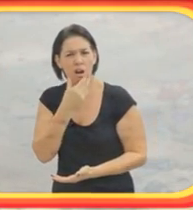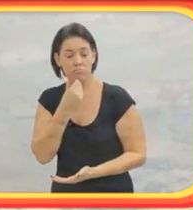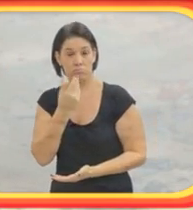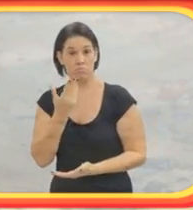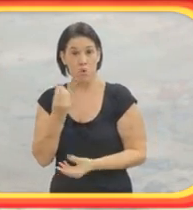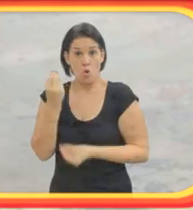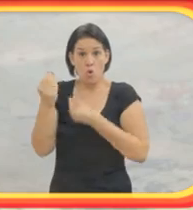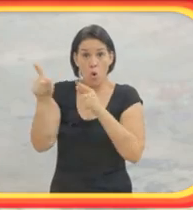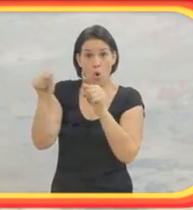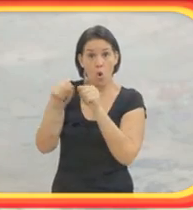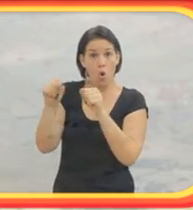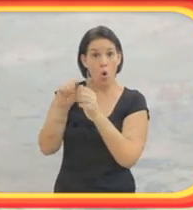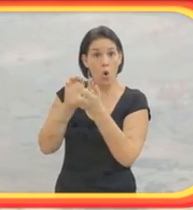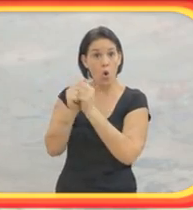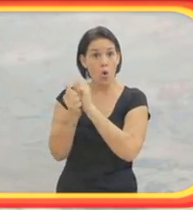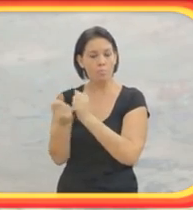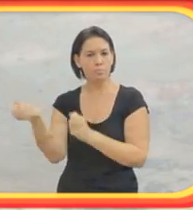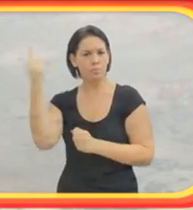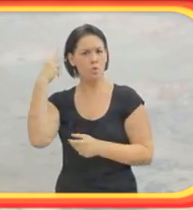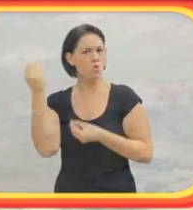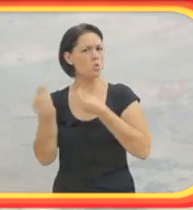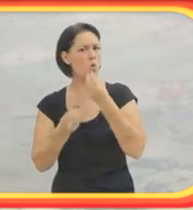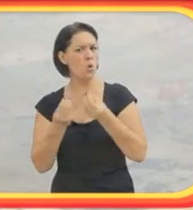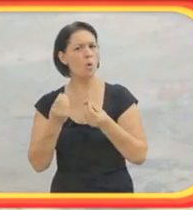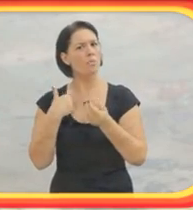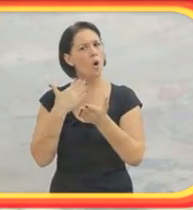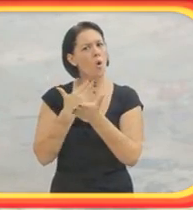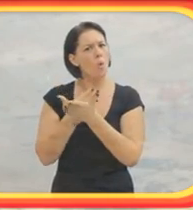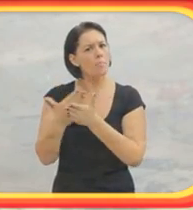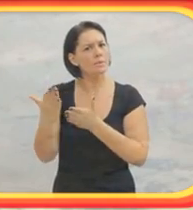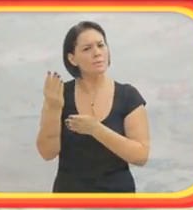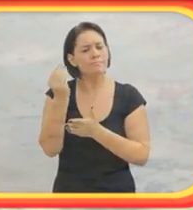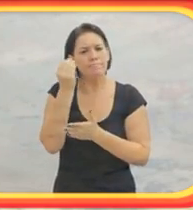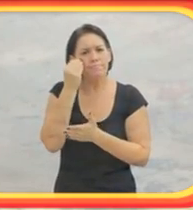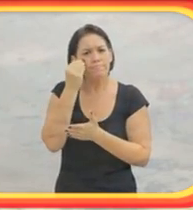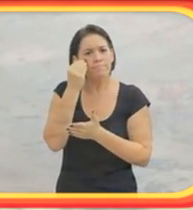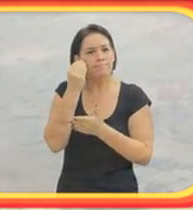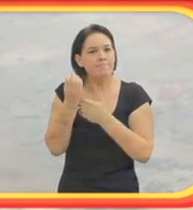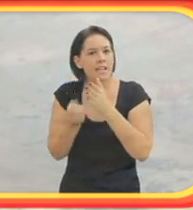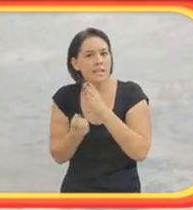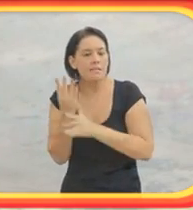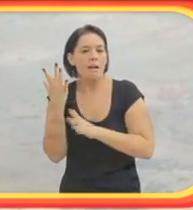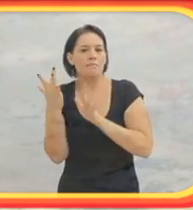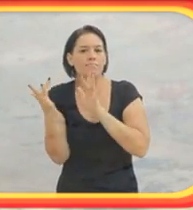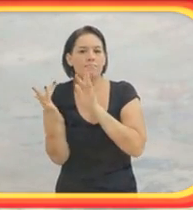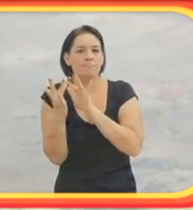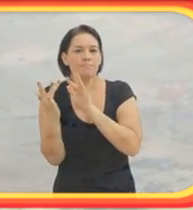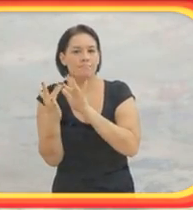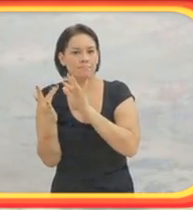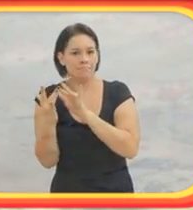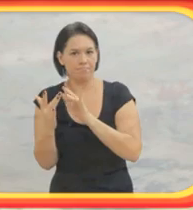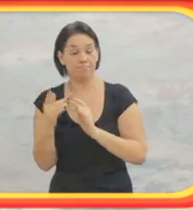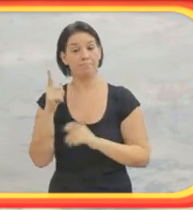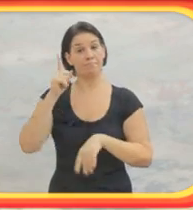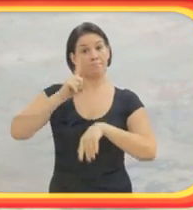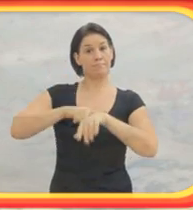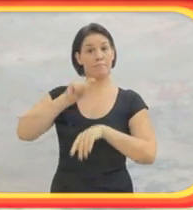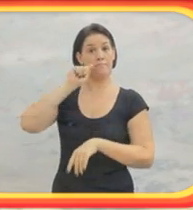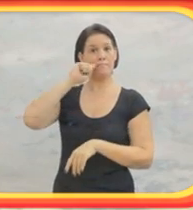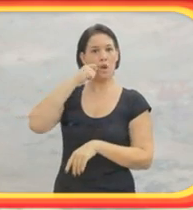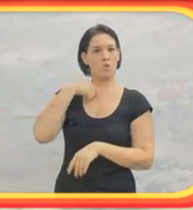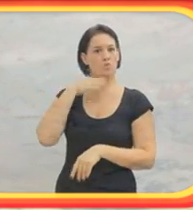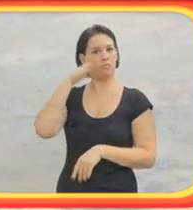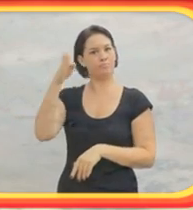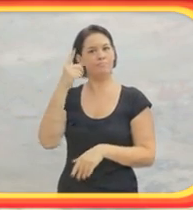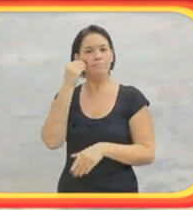um papelzinho batendo em mim, na cabeça, nas costas. Mas que coisa! Olhava para trás, não via ninguém, todo mundo